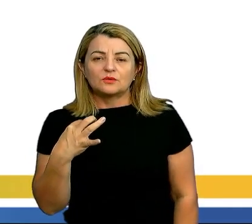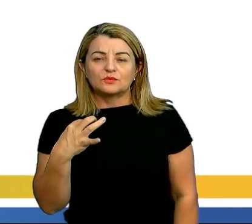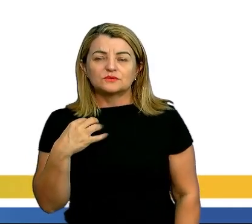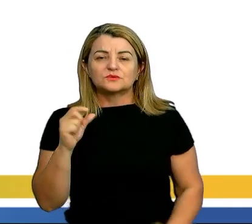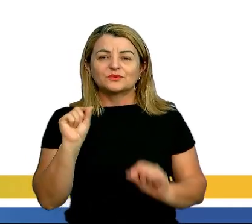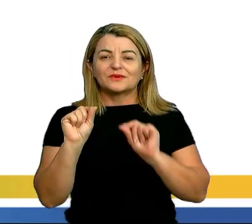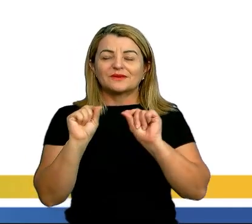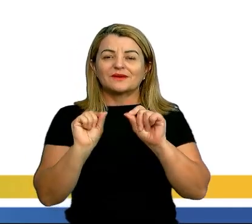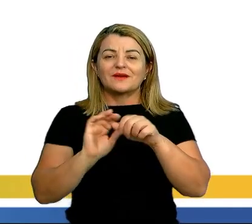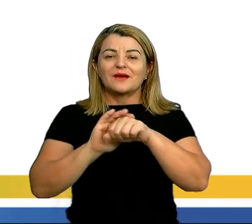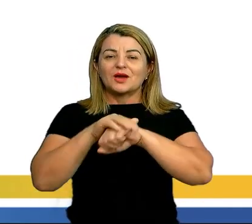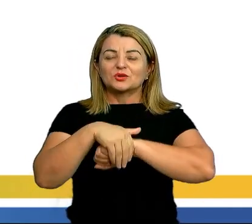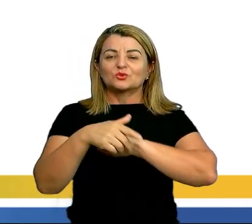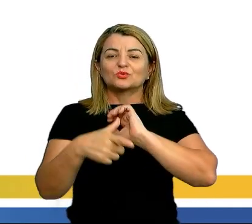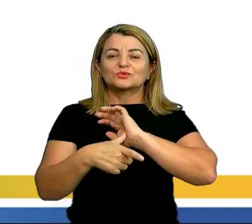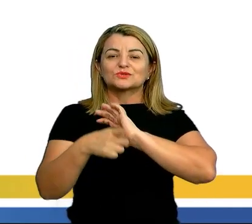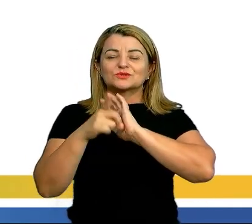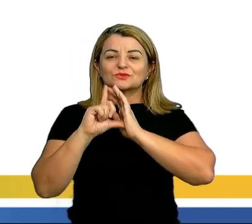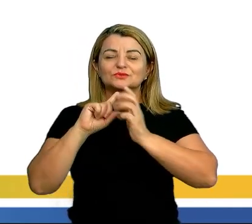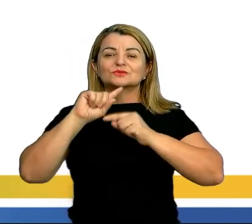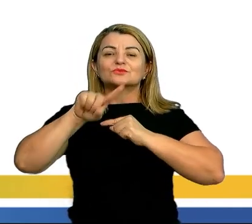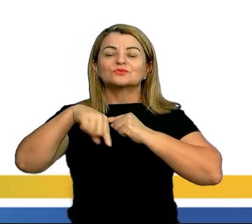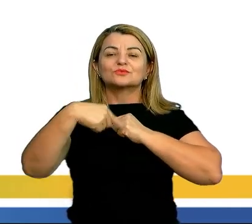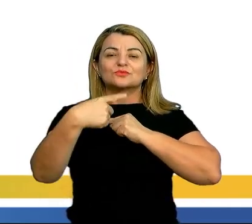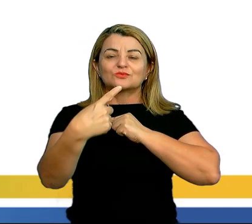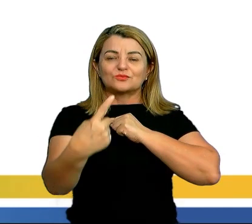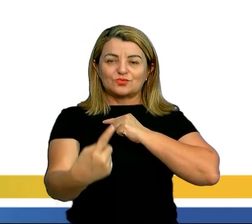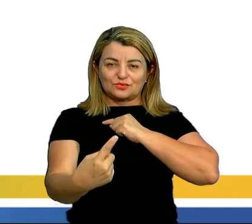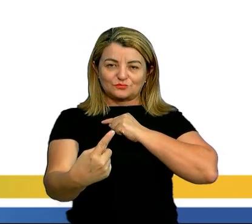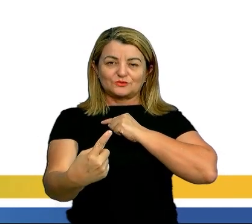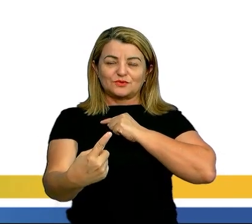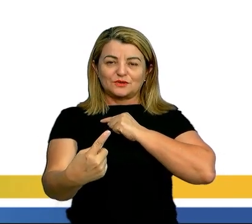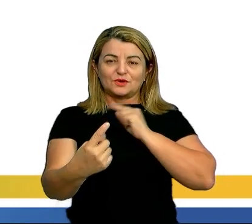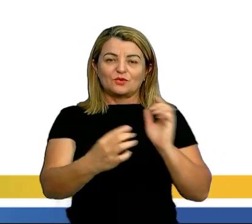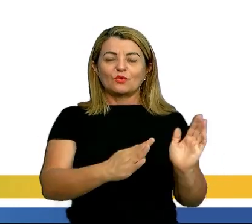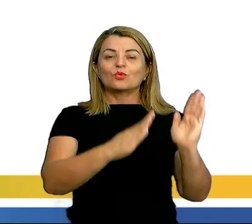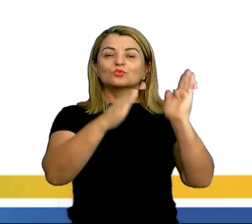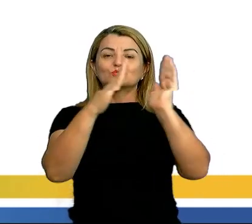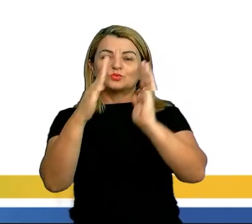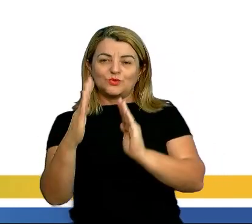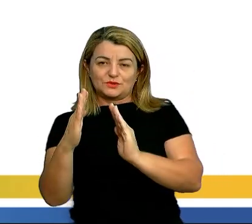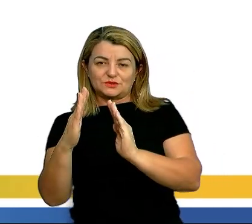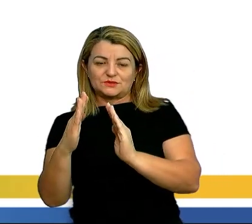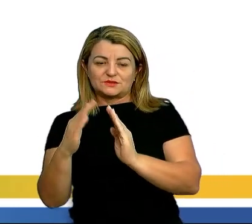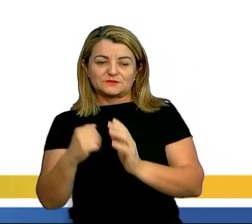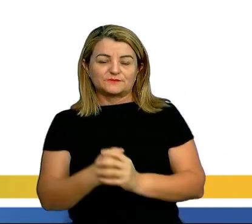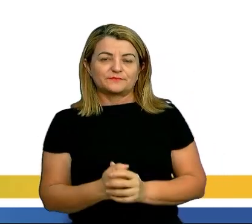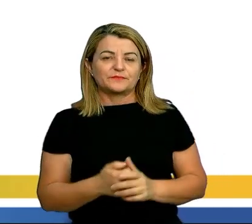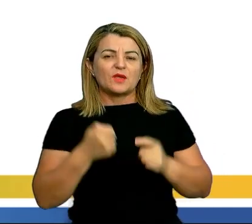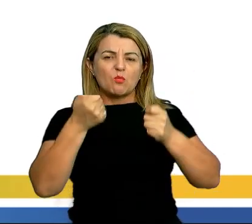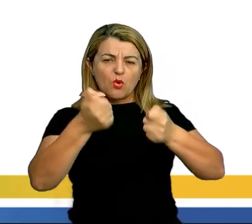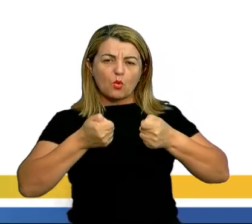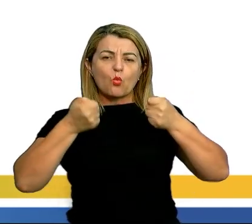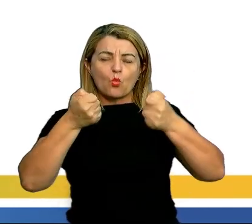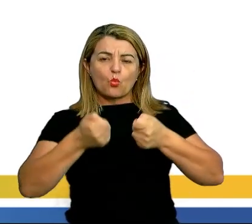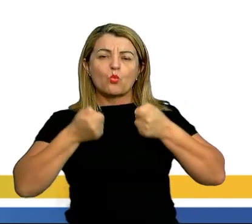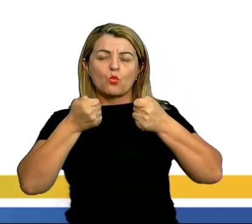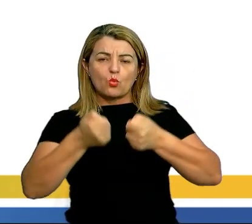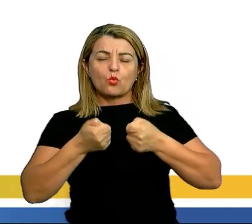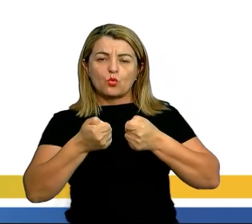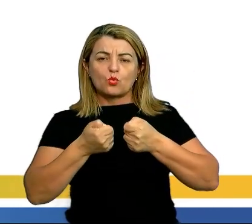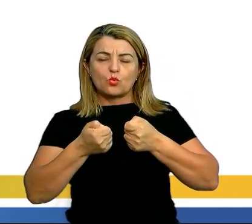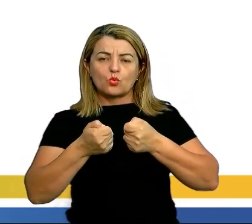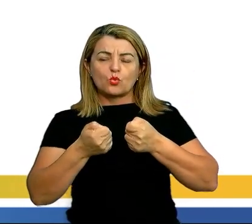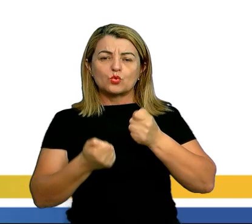há a noite antes e após o pouco que duramos. Então, gente observa aí um rigor de produção